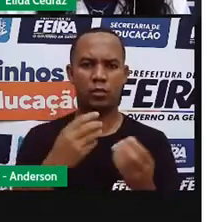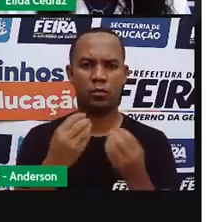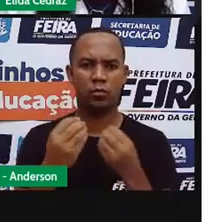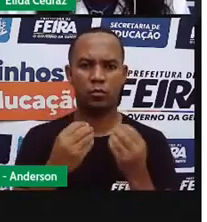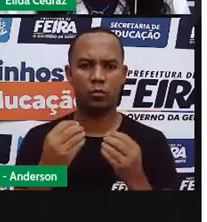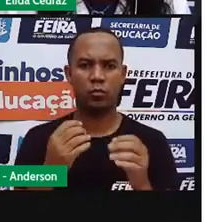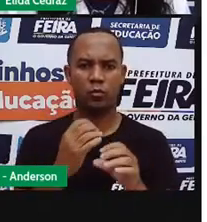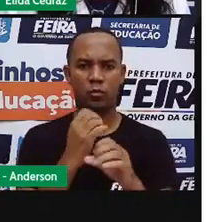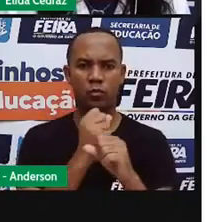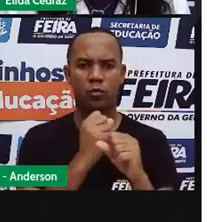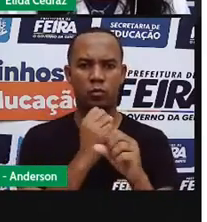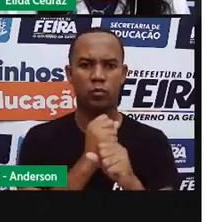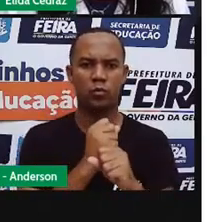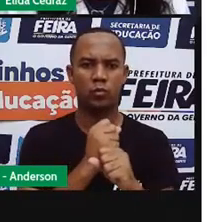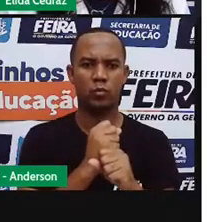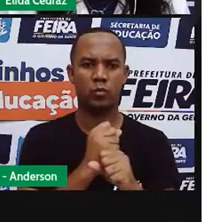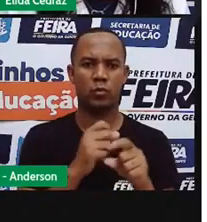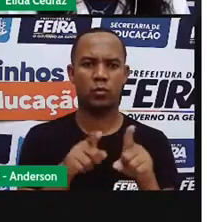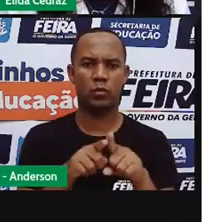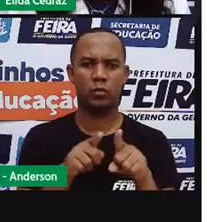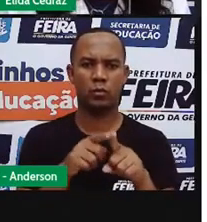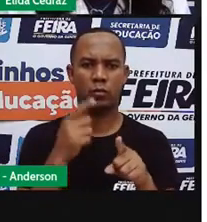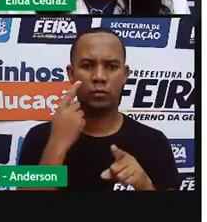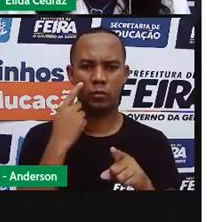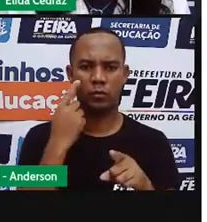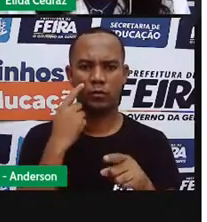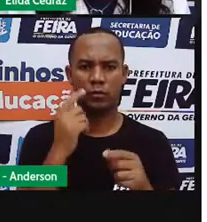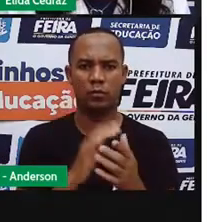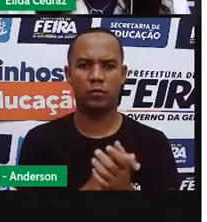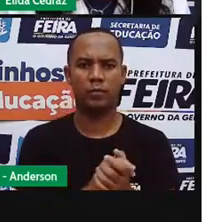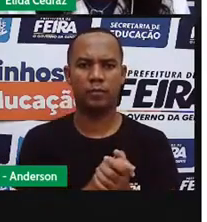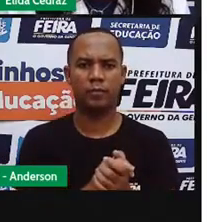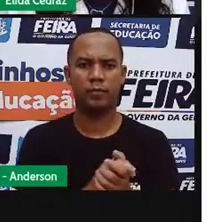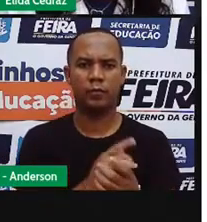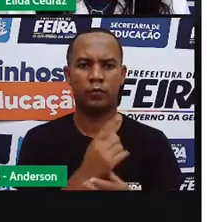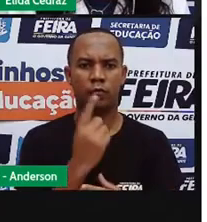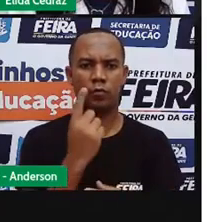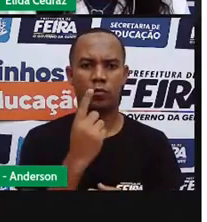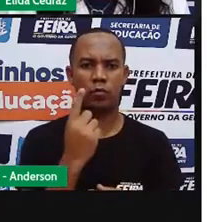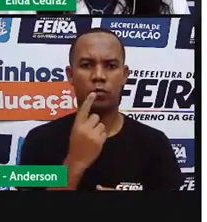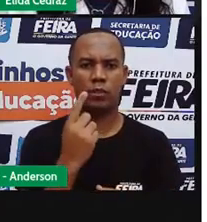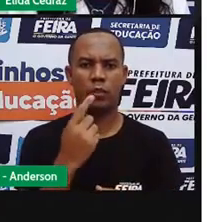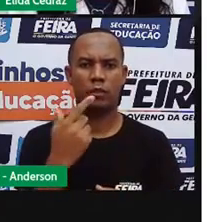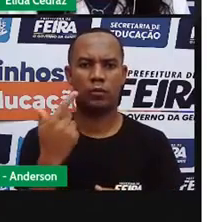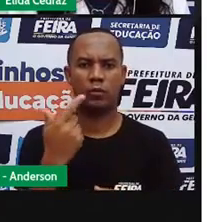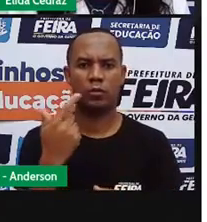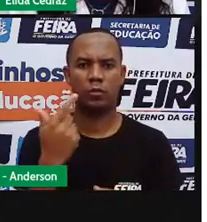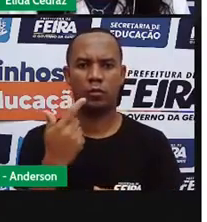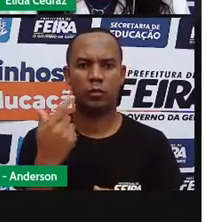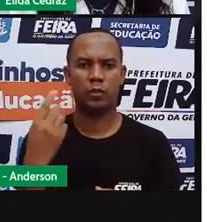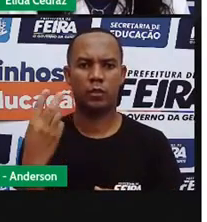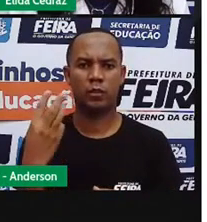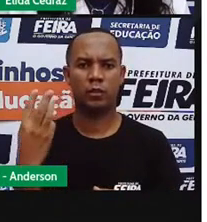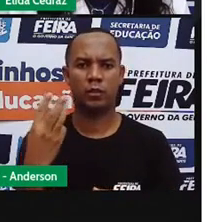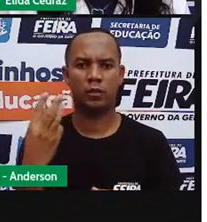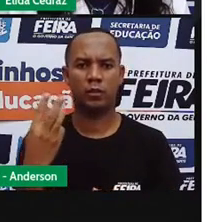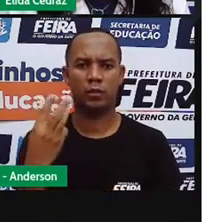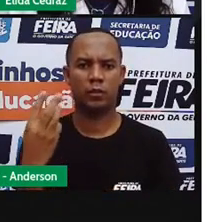Quantas garrafas Elza pode encher? Vamos ver? 1, 2, 3,